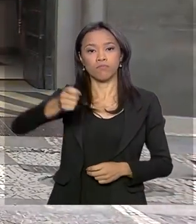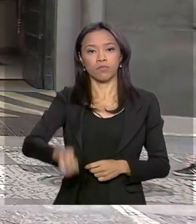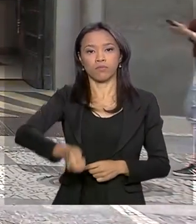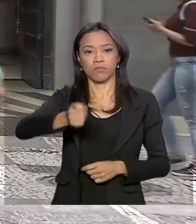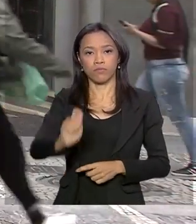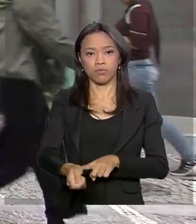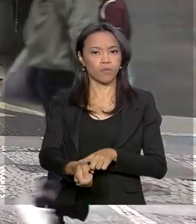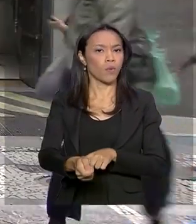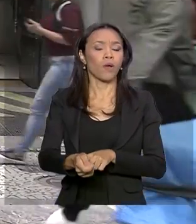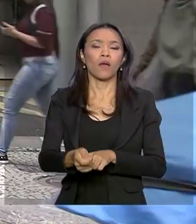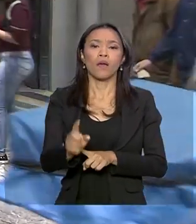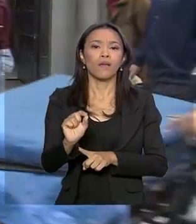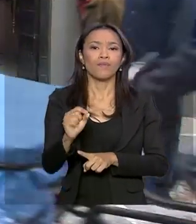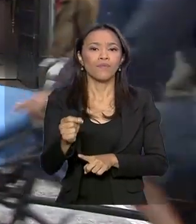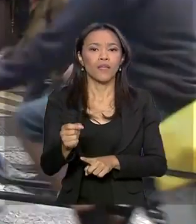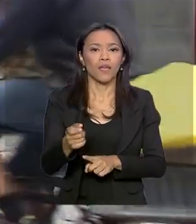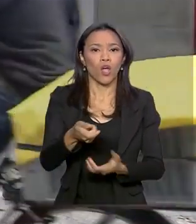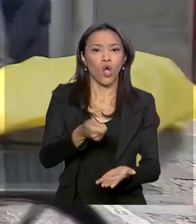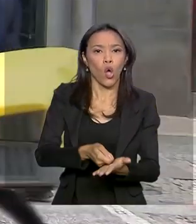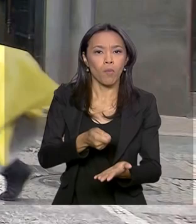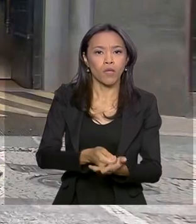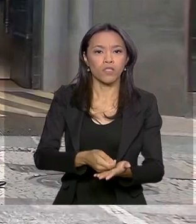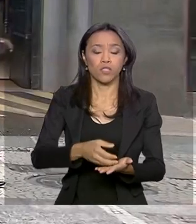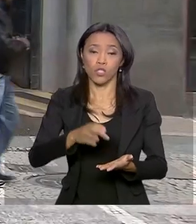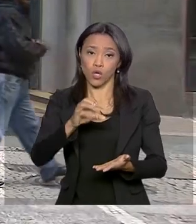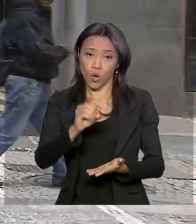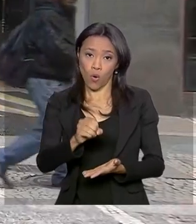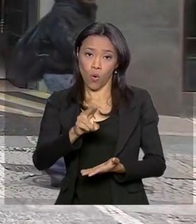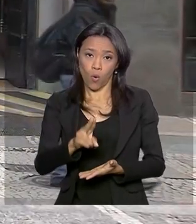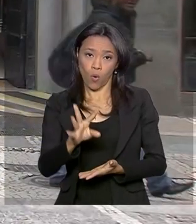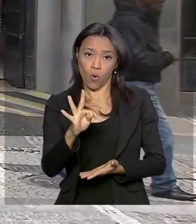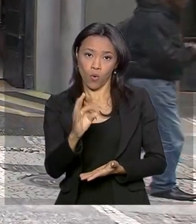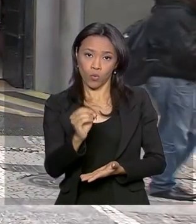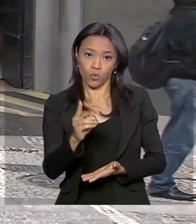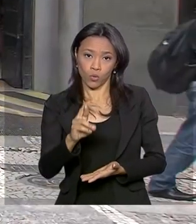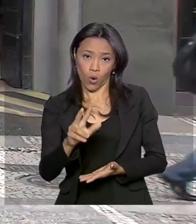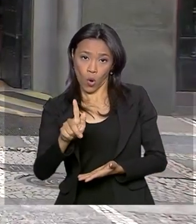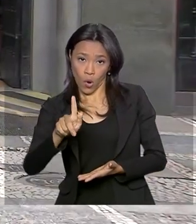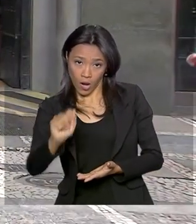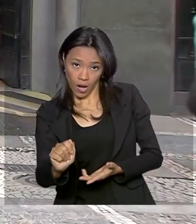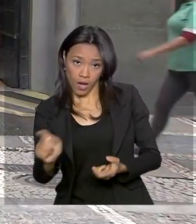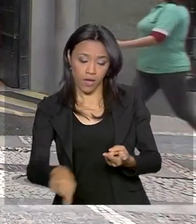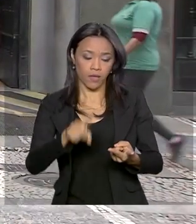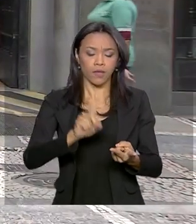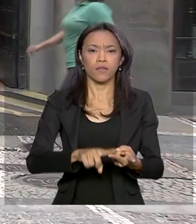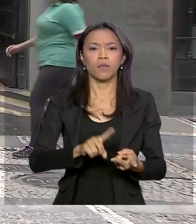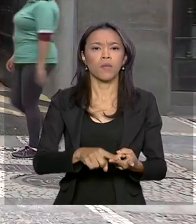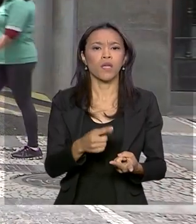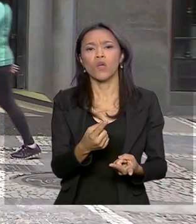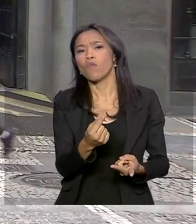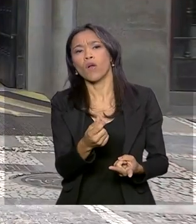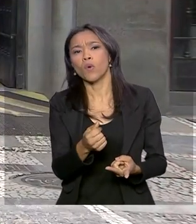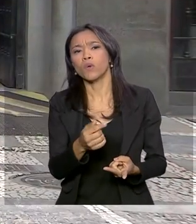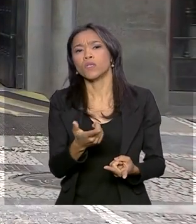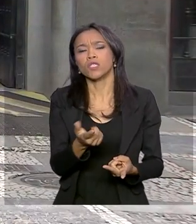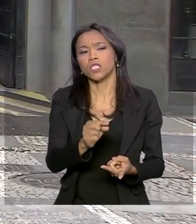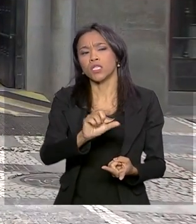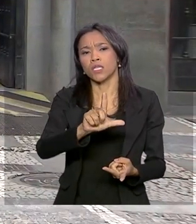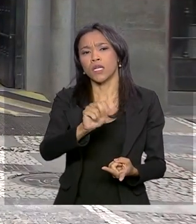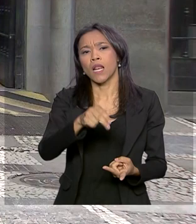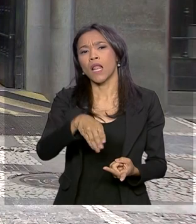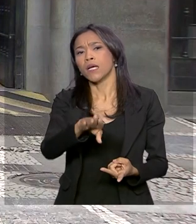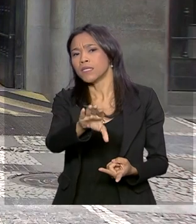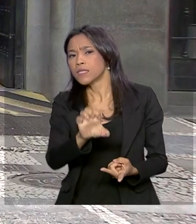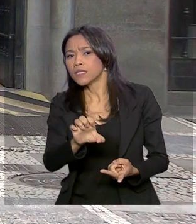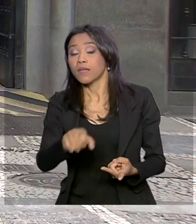prevista a cobrança de outorga e nem a realização de lances. Vencerá o certame a empresa